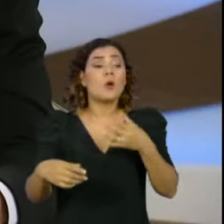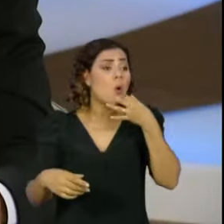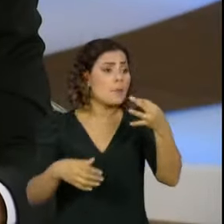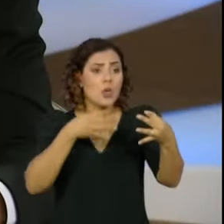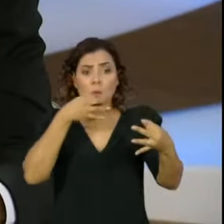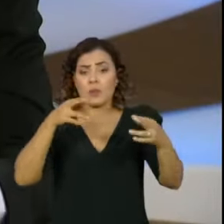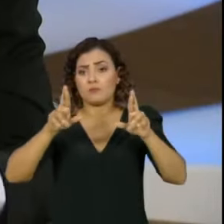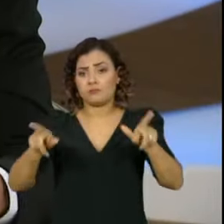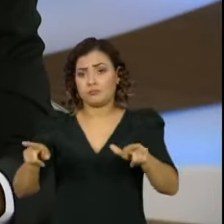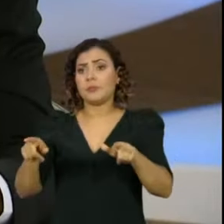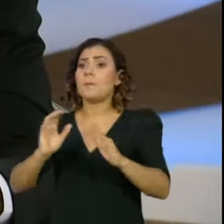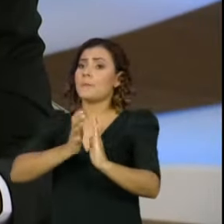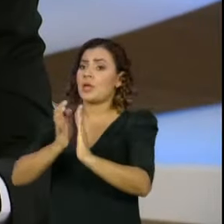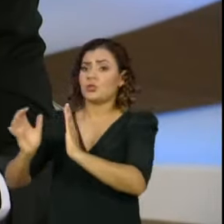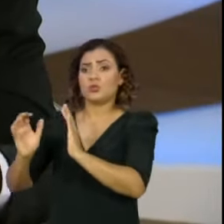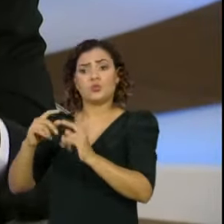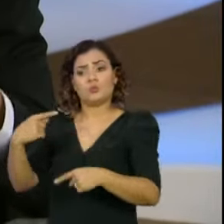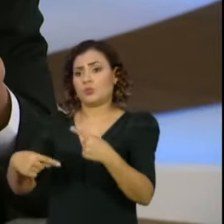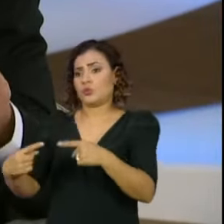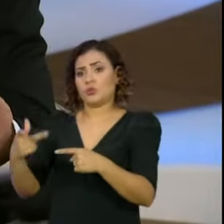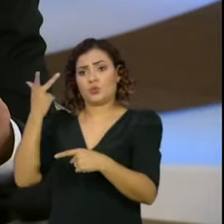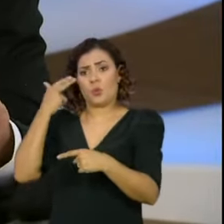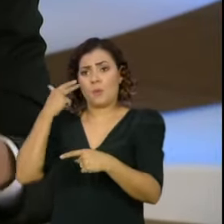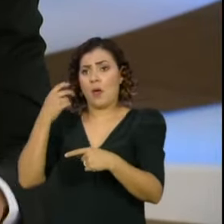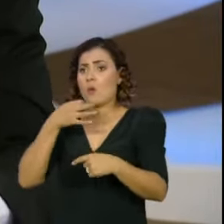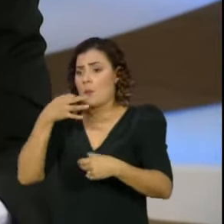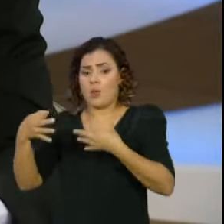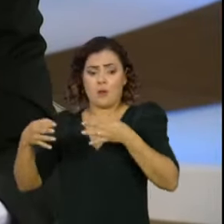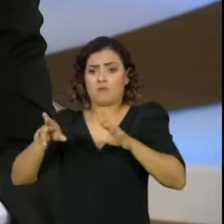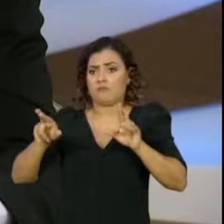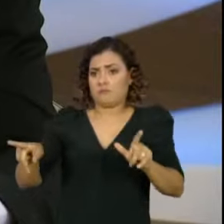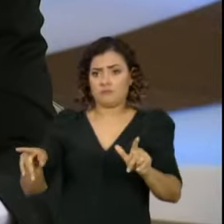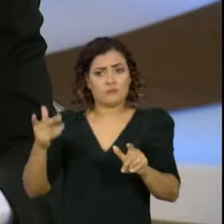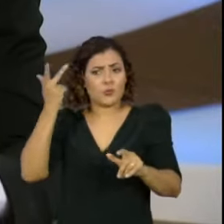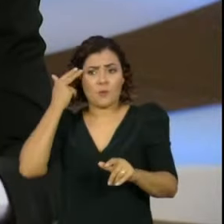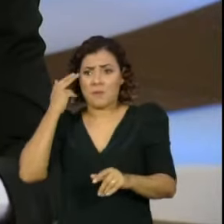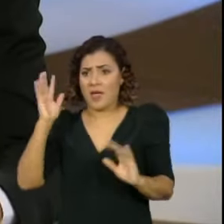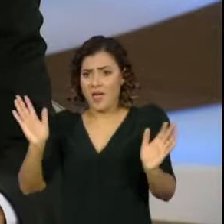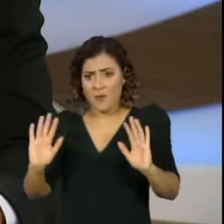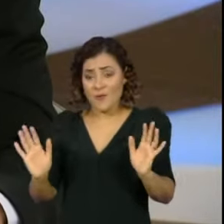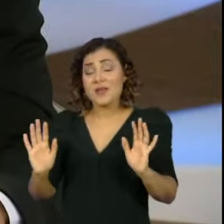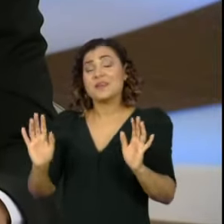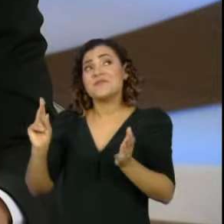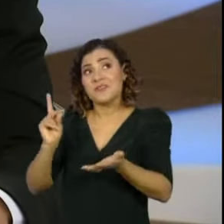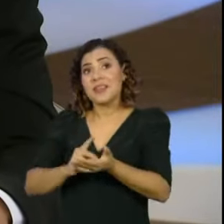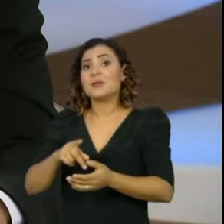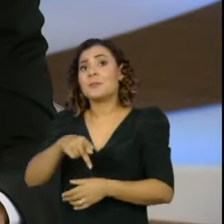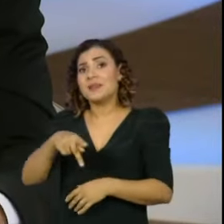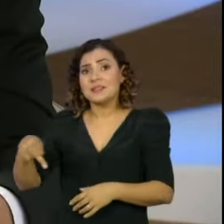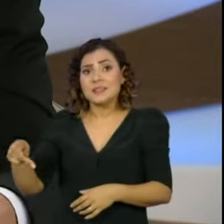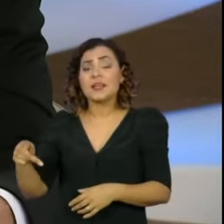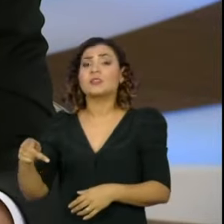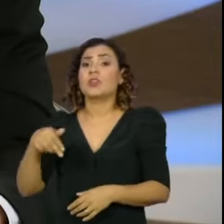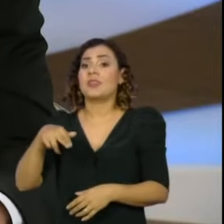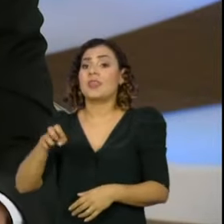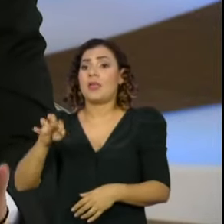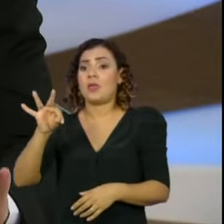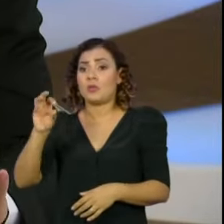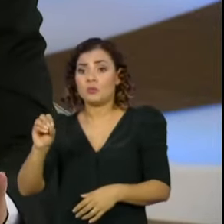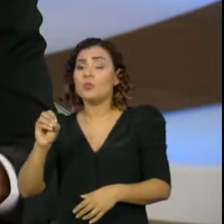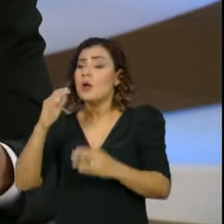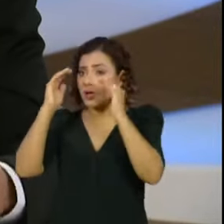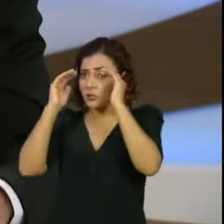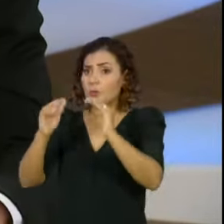Divergências próprias de partidos políticos em razão de posições antagônicas. que posso dizer é que o presidente ACM Neto respeitou